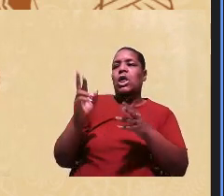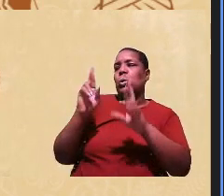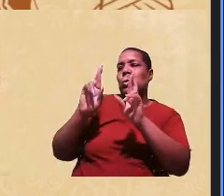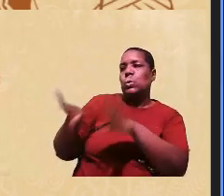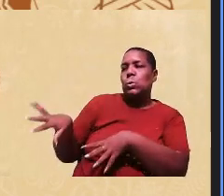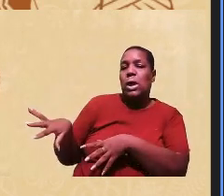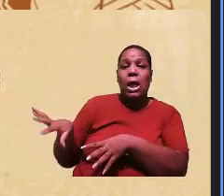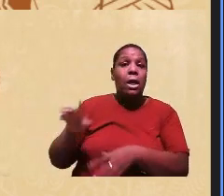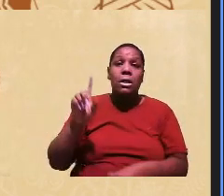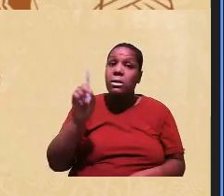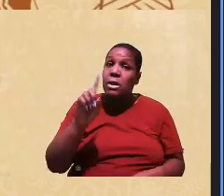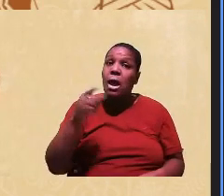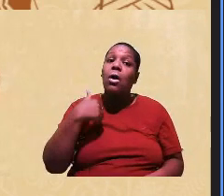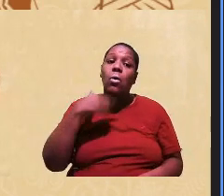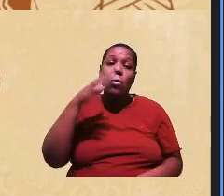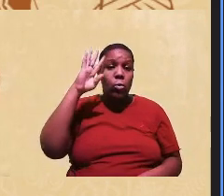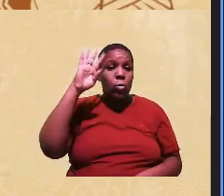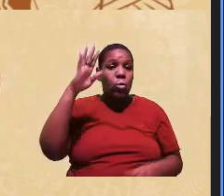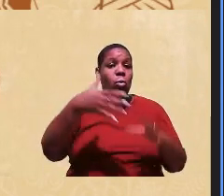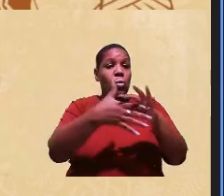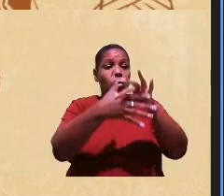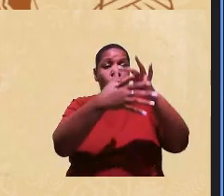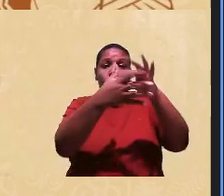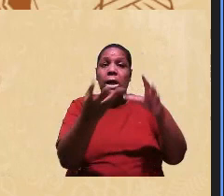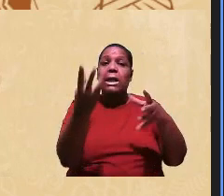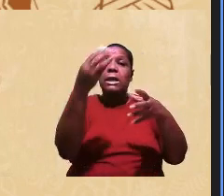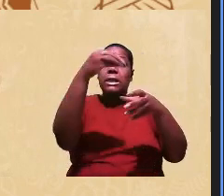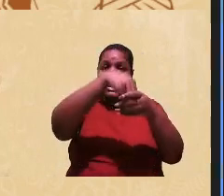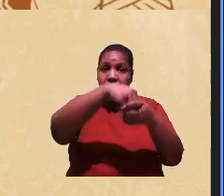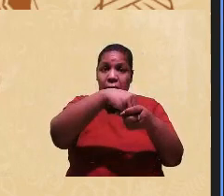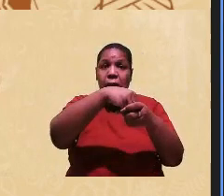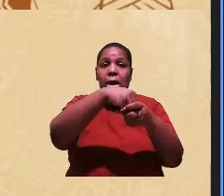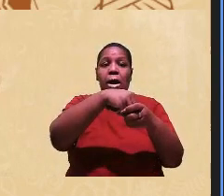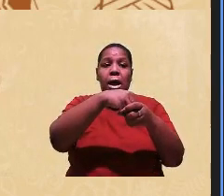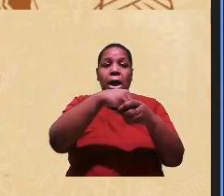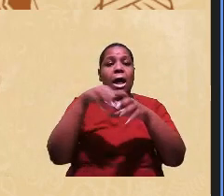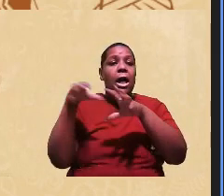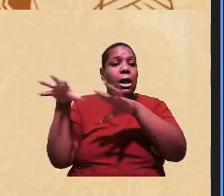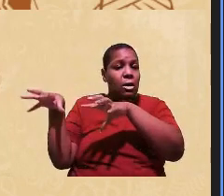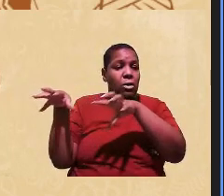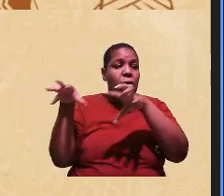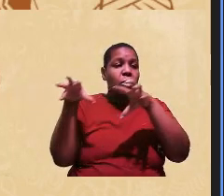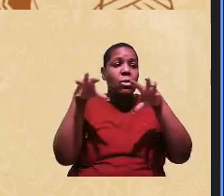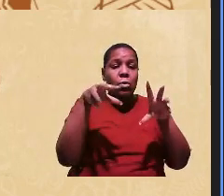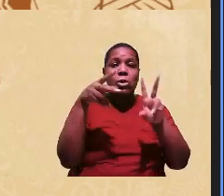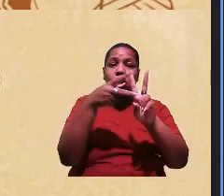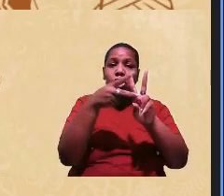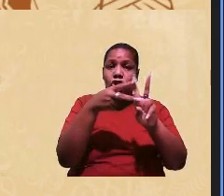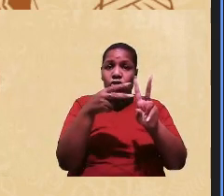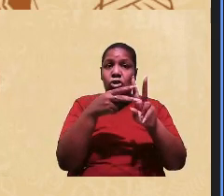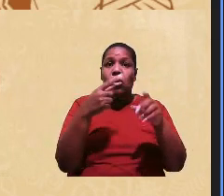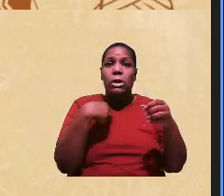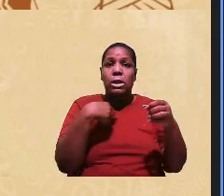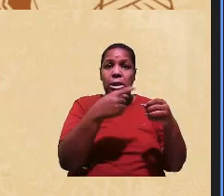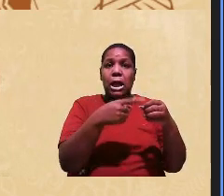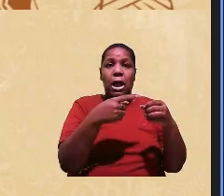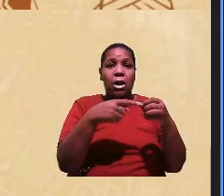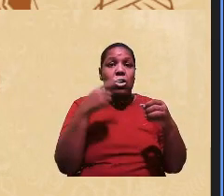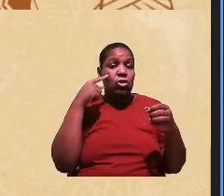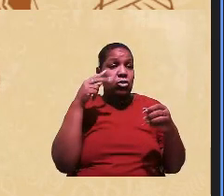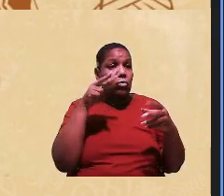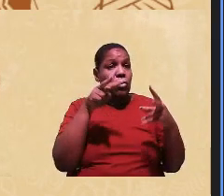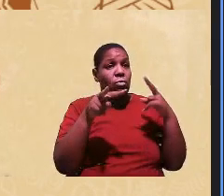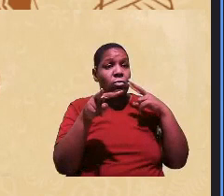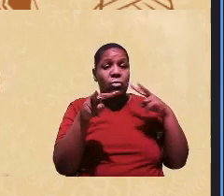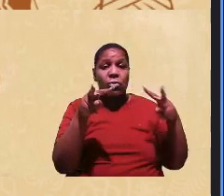partir do protagonismo da inserção e até dessa migração dos indígenas para contextos urbanos a gente vai ver mais